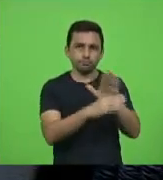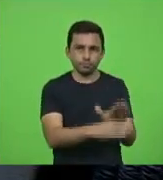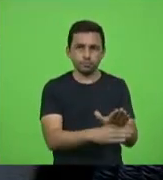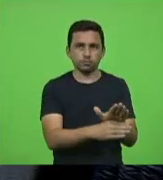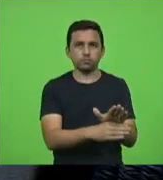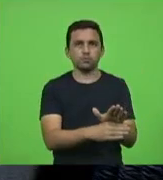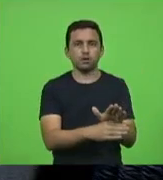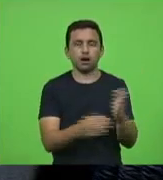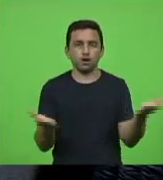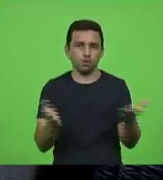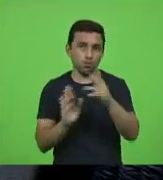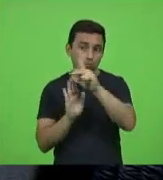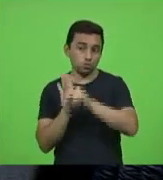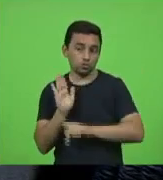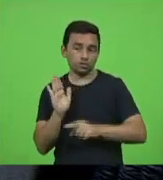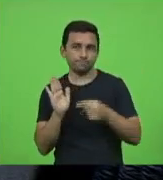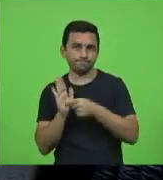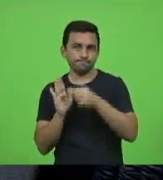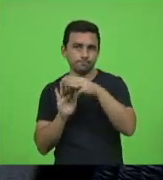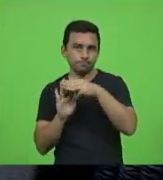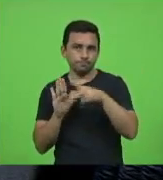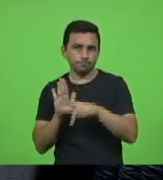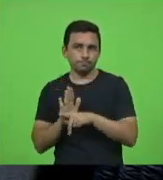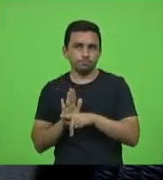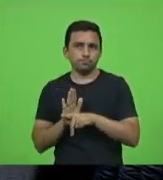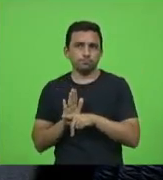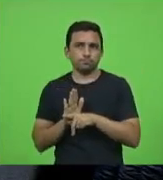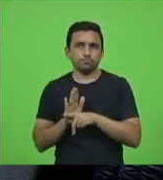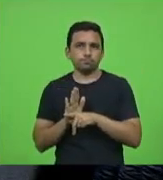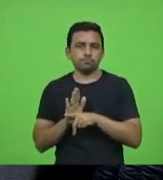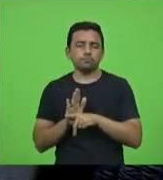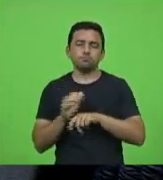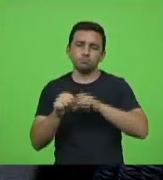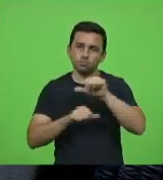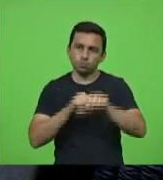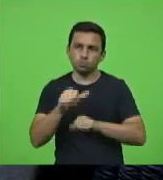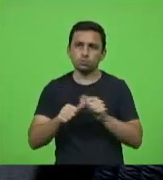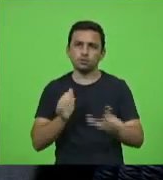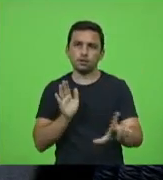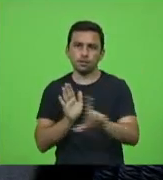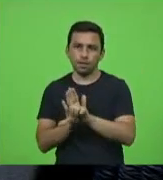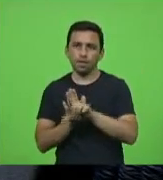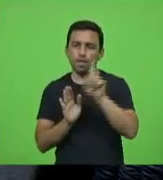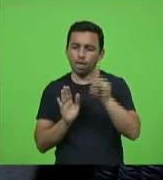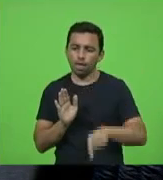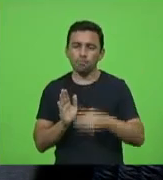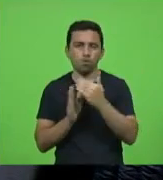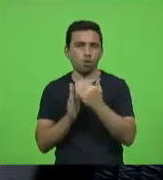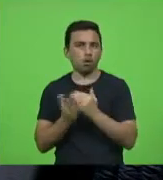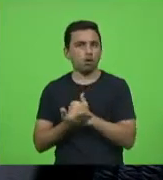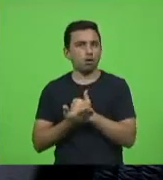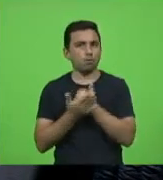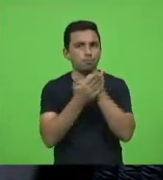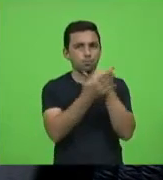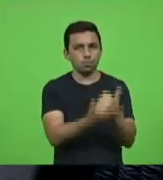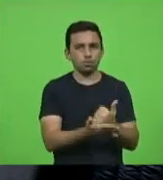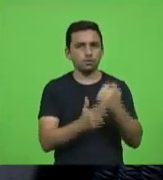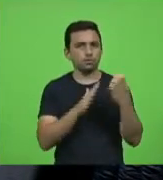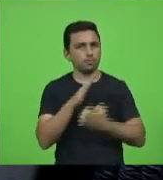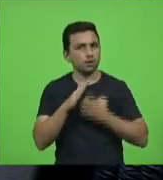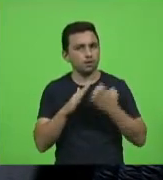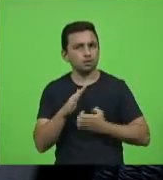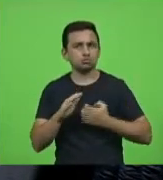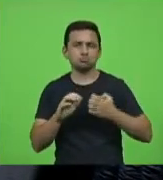projeto dessa medida provisória que será transformada em lei um programa de apoio às empresas e aos